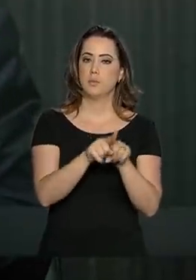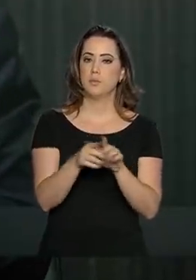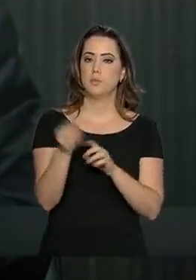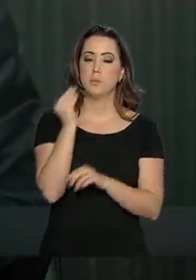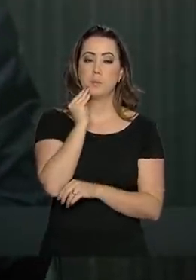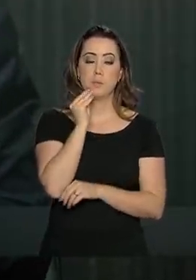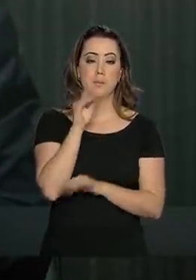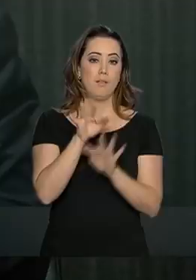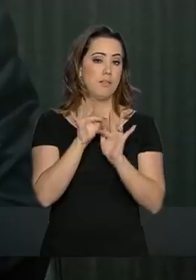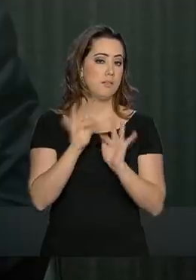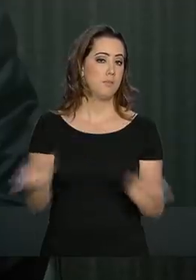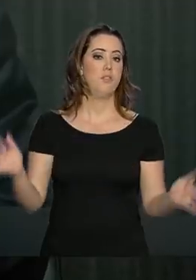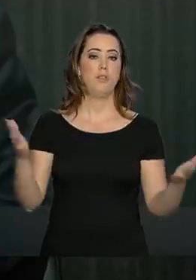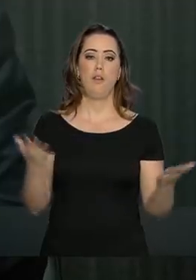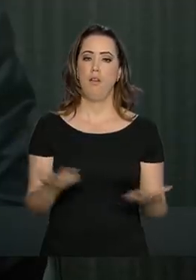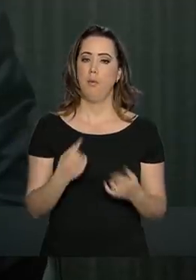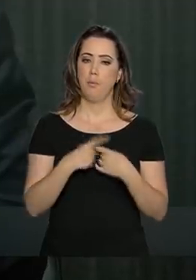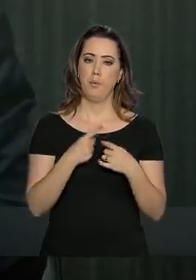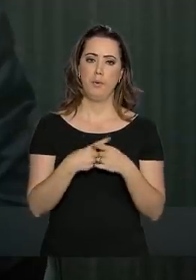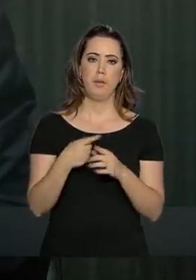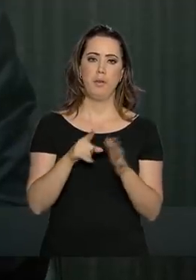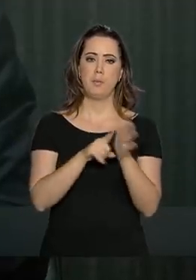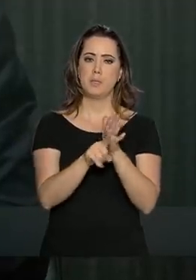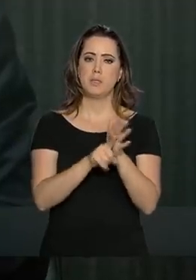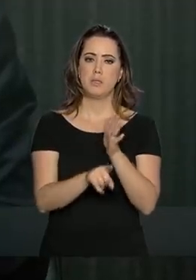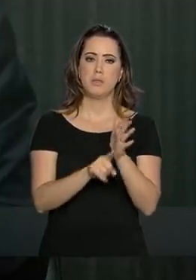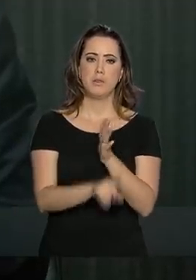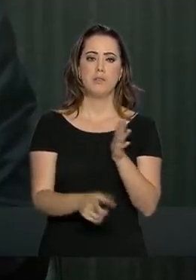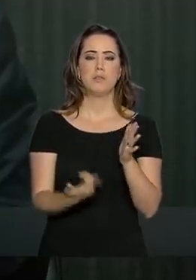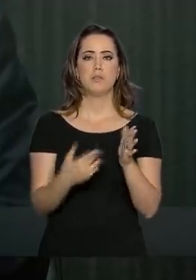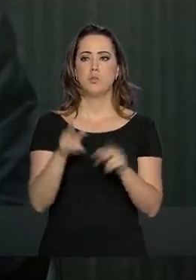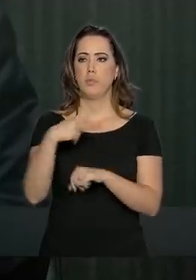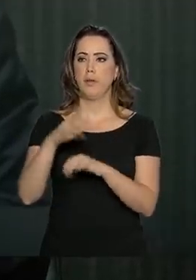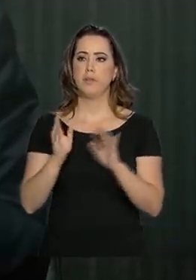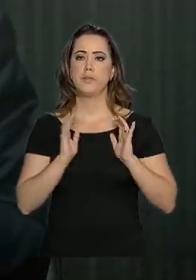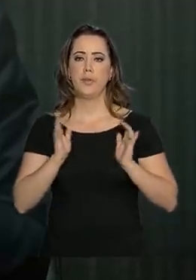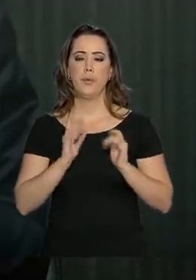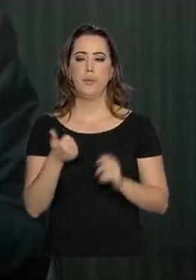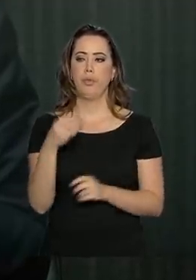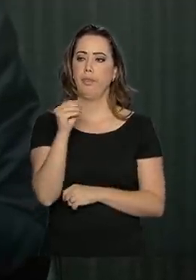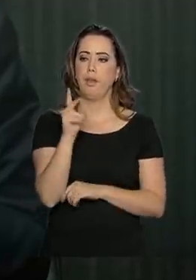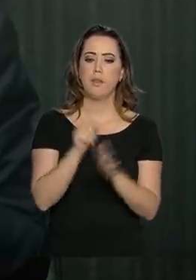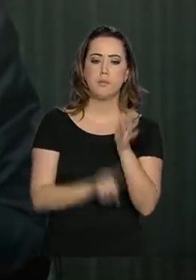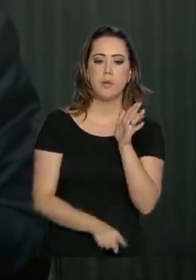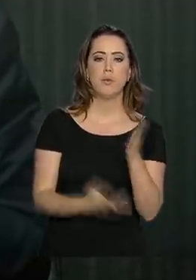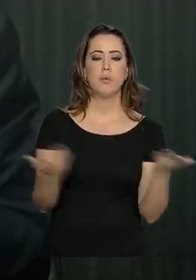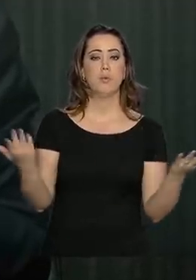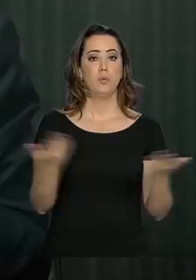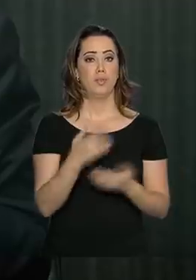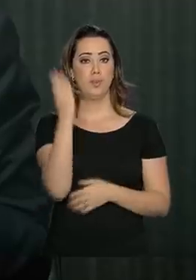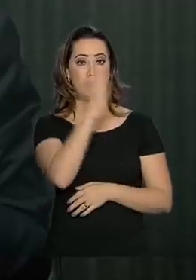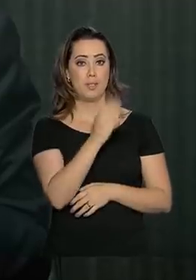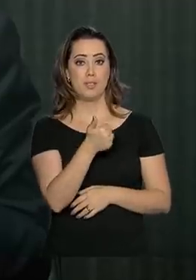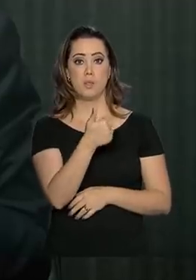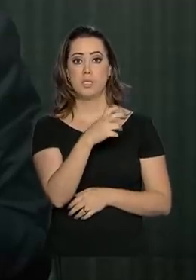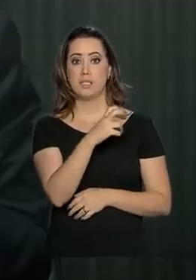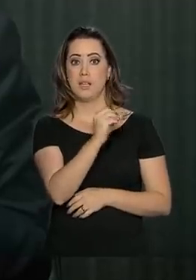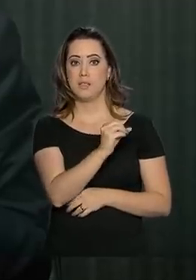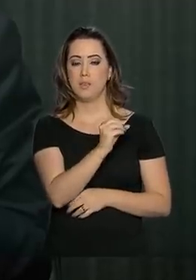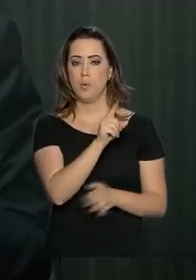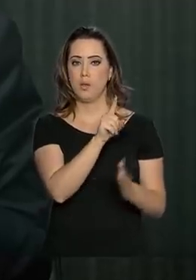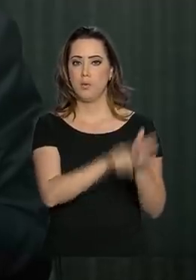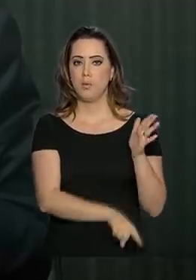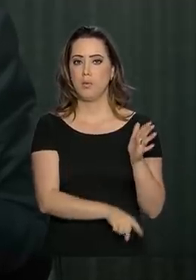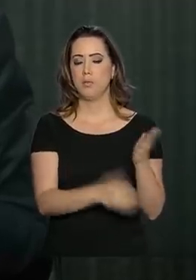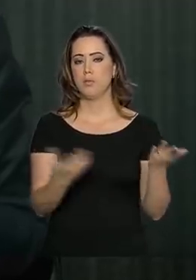pelo amor de Deus, simplificar, porque o Censo de Países Ricos tem 10 perguntas, o Censo Brasileiro tem 150 e o Censo do